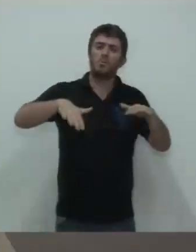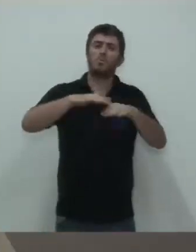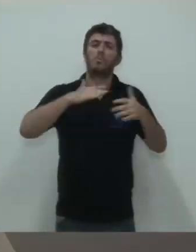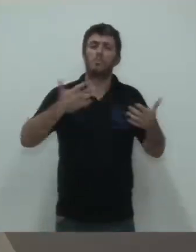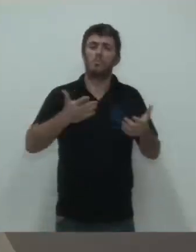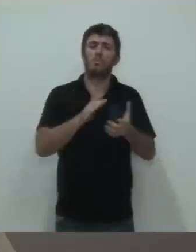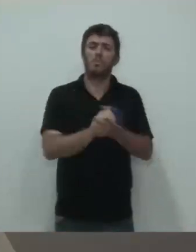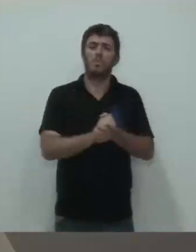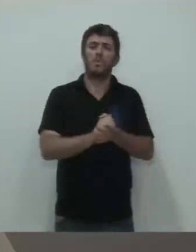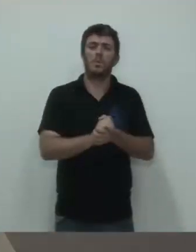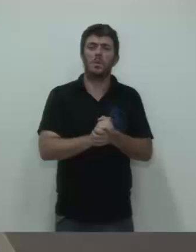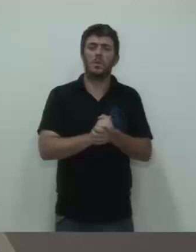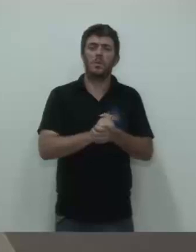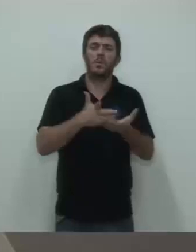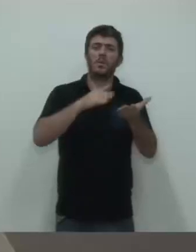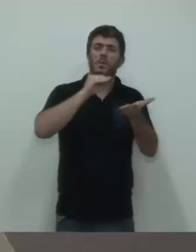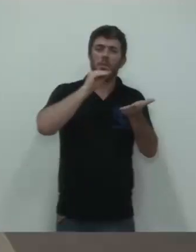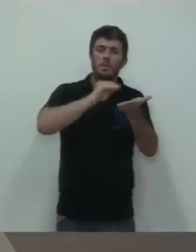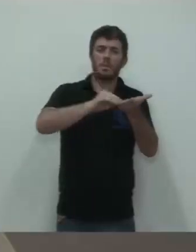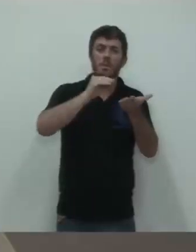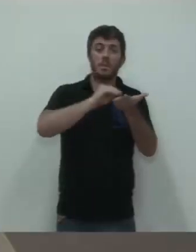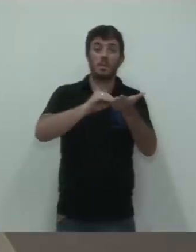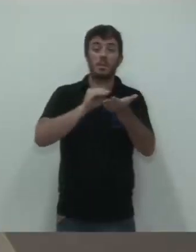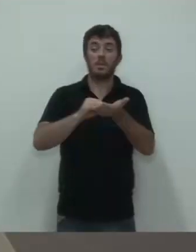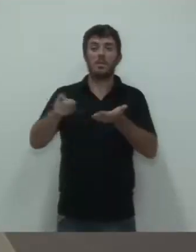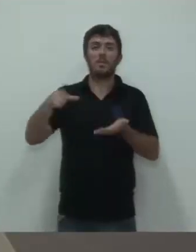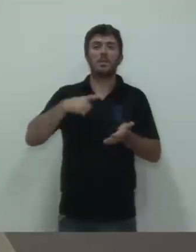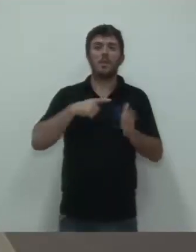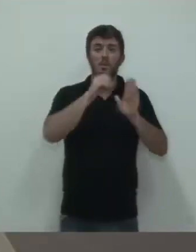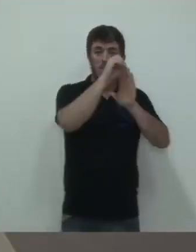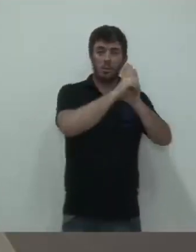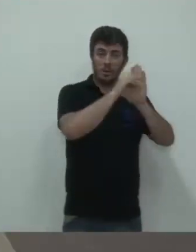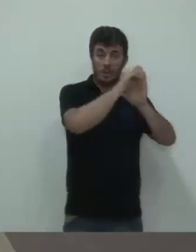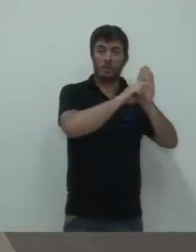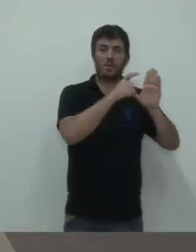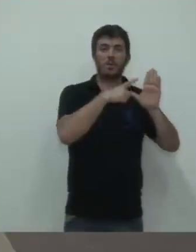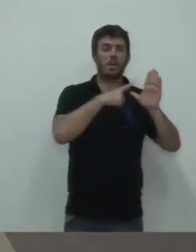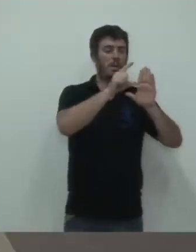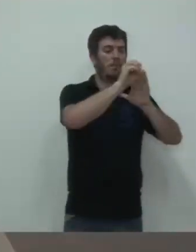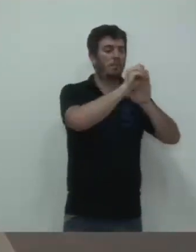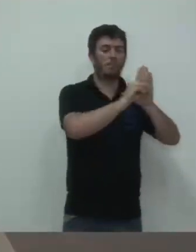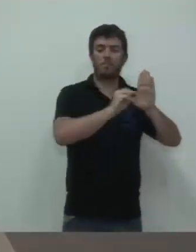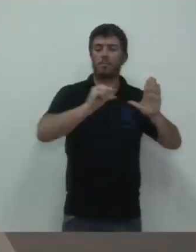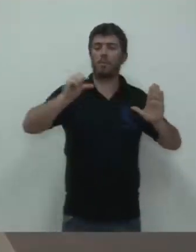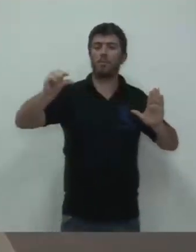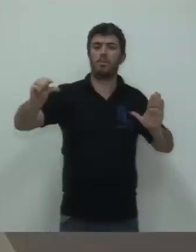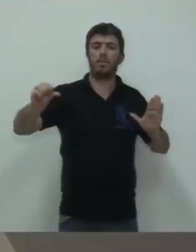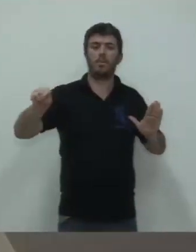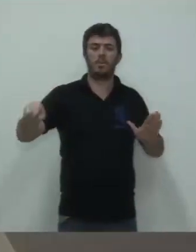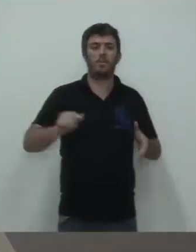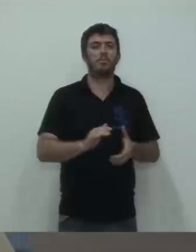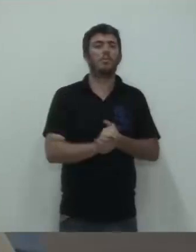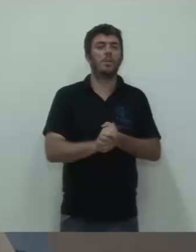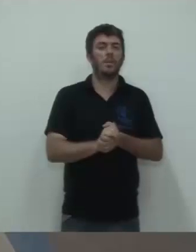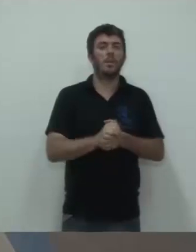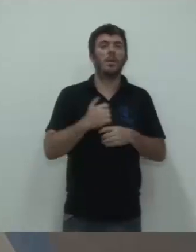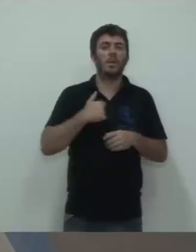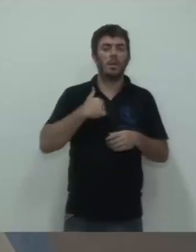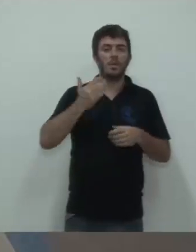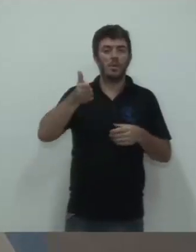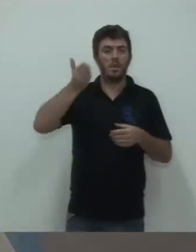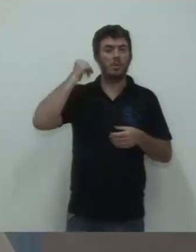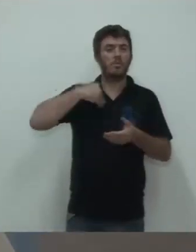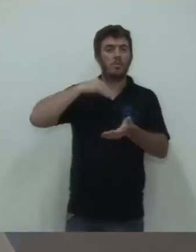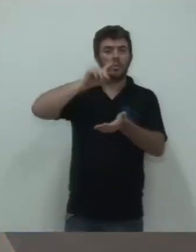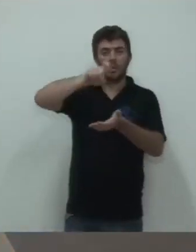também, é a secretaria que tem o menor orçamento da prefeitura. Sei bem porque eu fui secretário dessa pasta durante